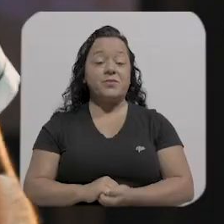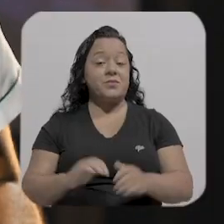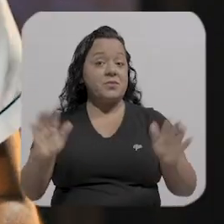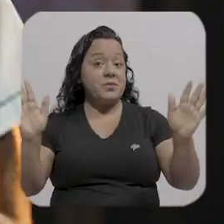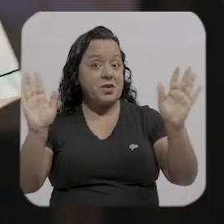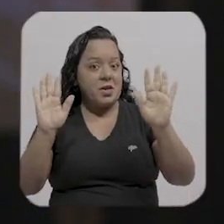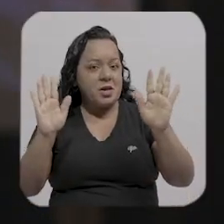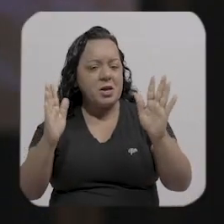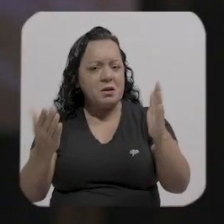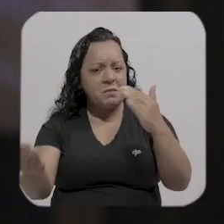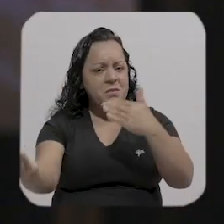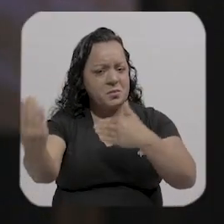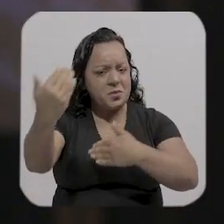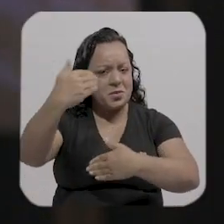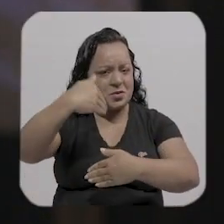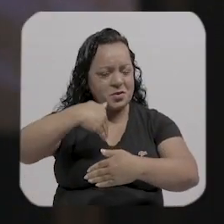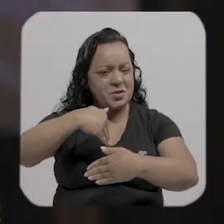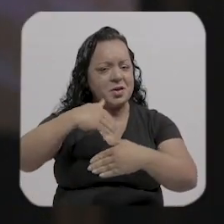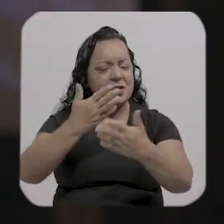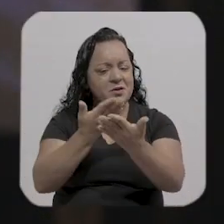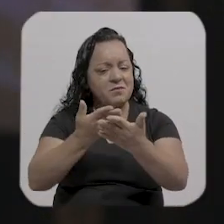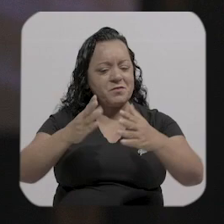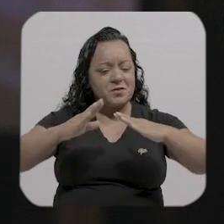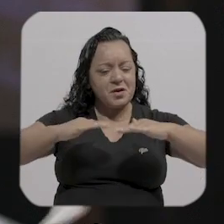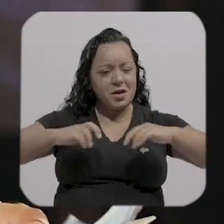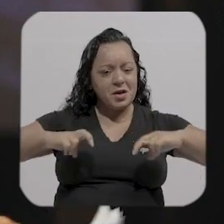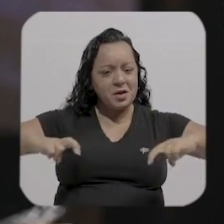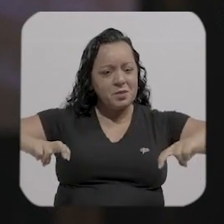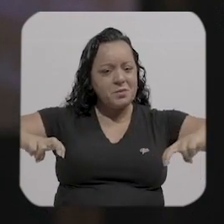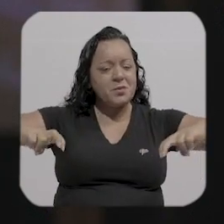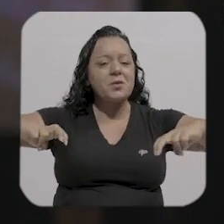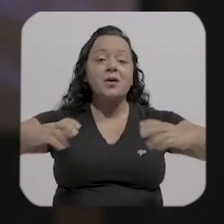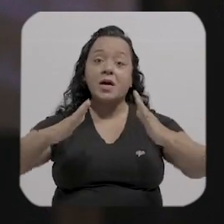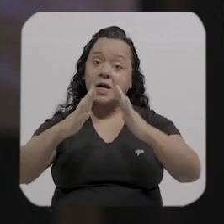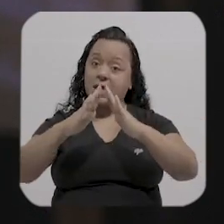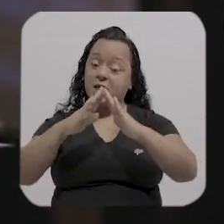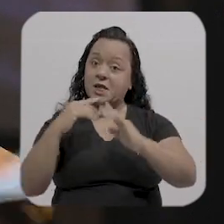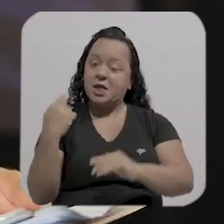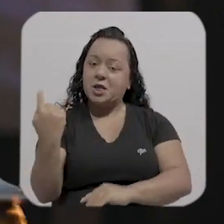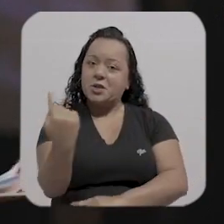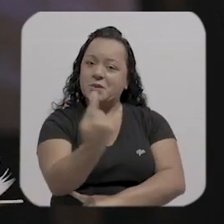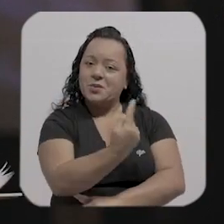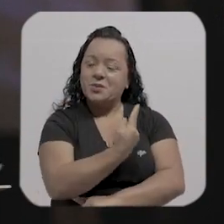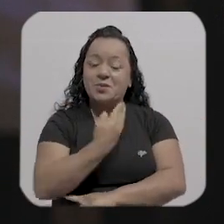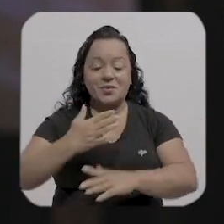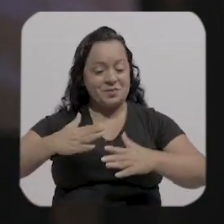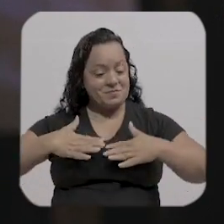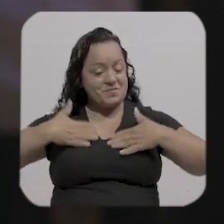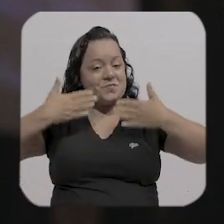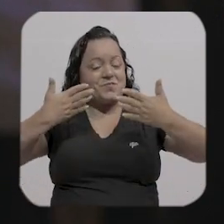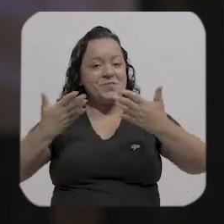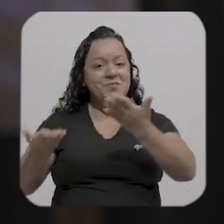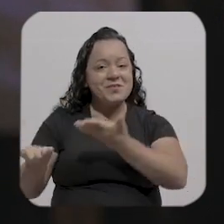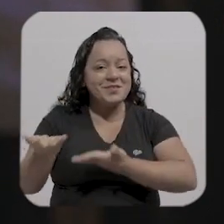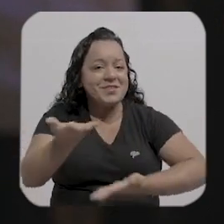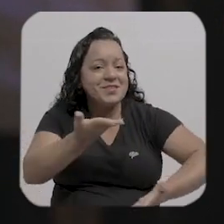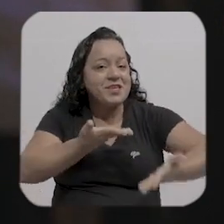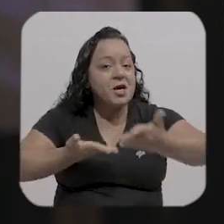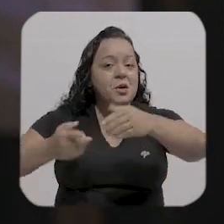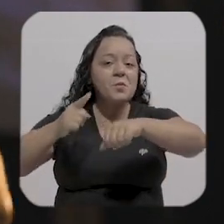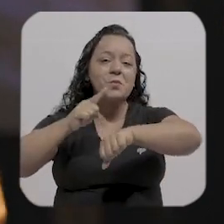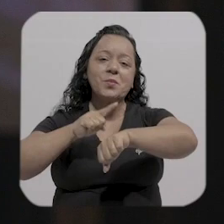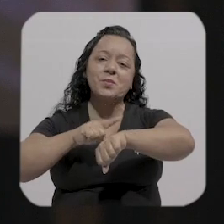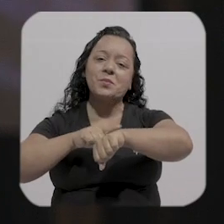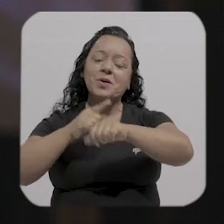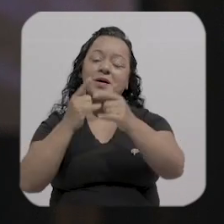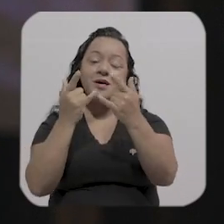Olá, pode entrar, se acomode, porque a casa é nossa. Que alegria poder compartilhar com você, nesse momento